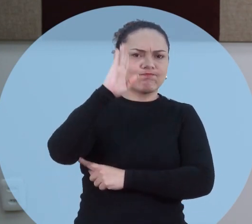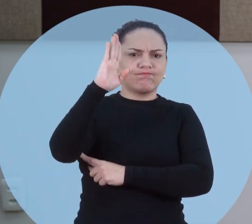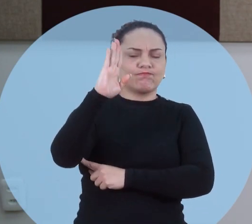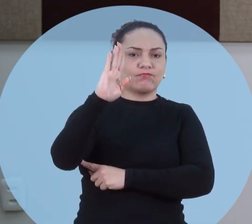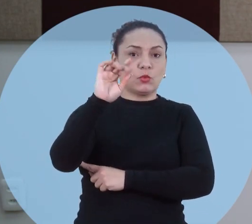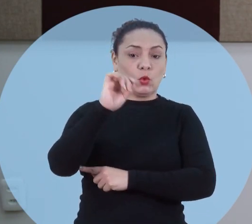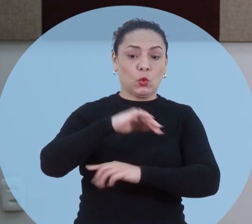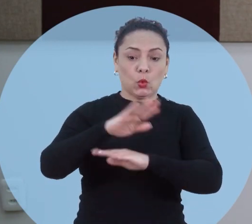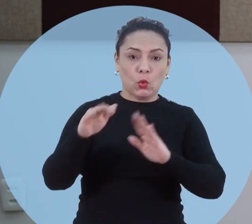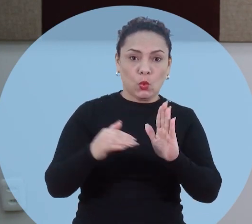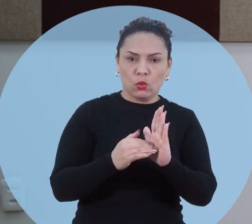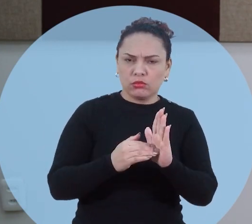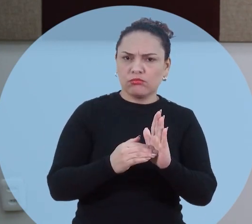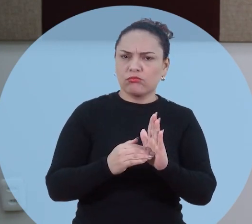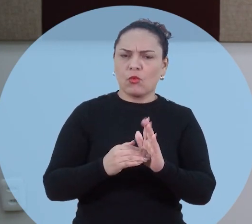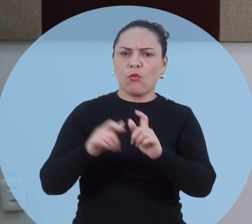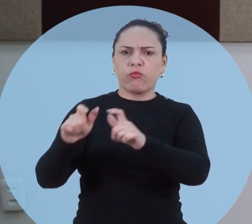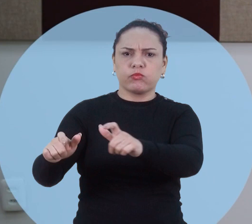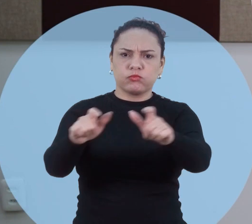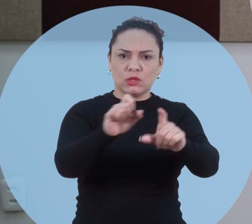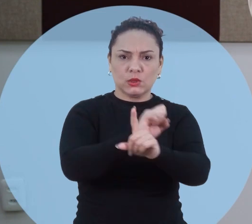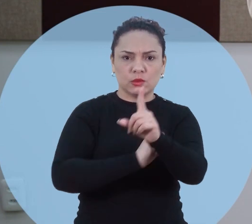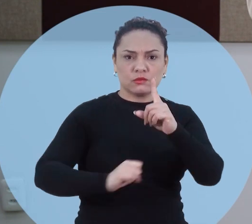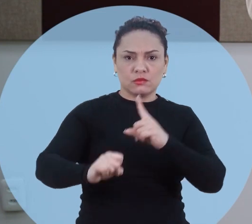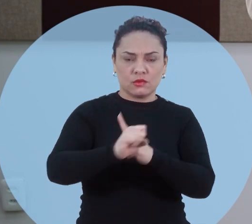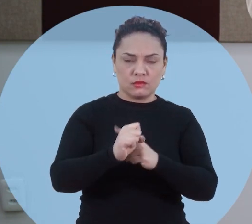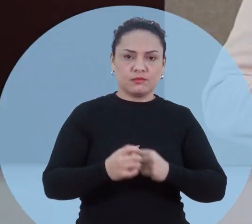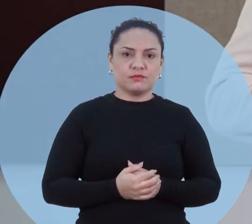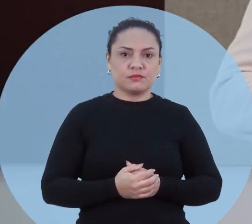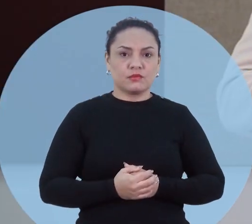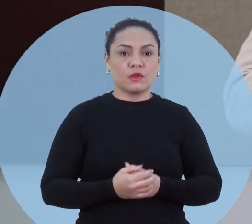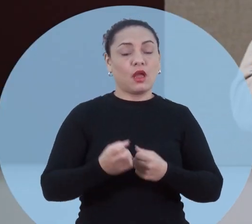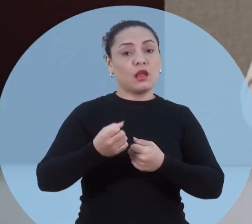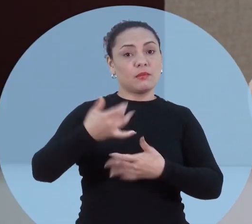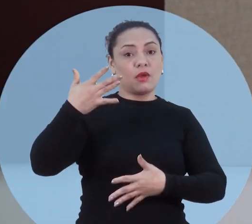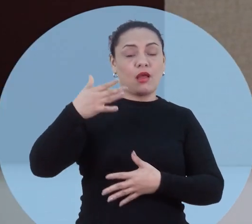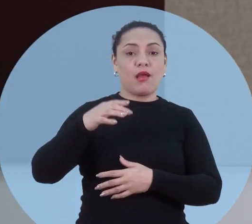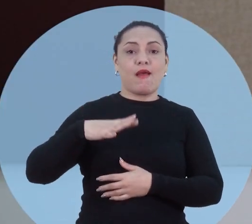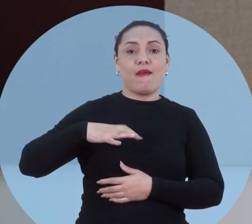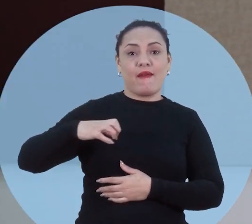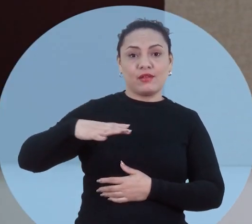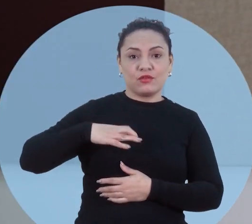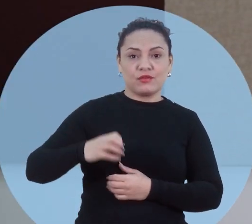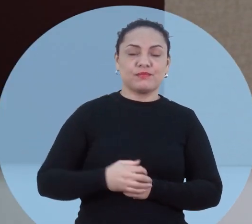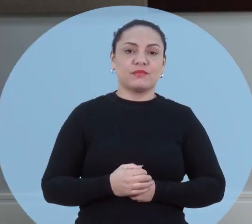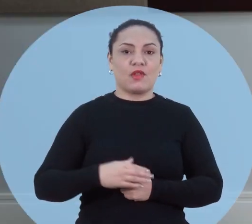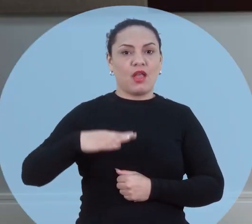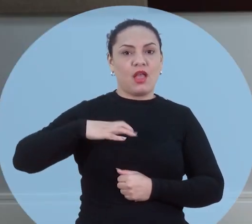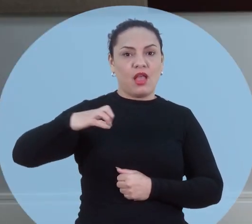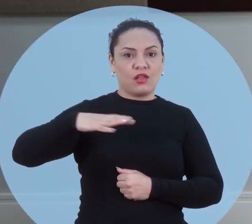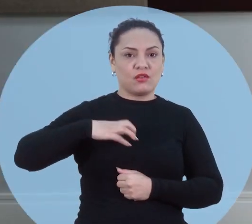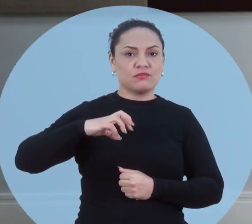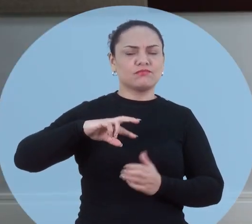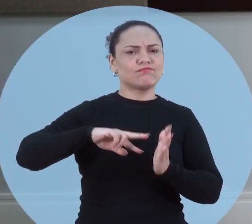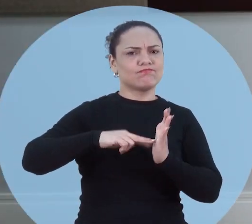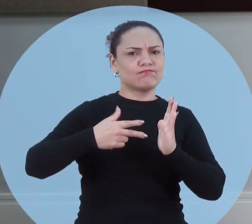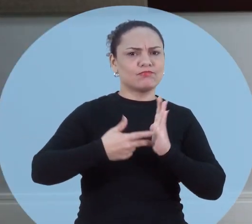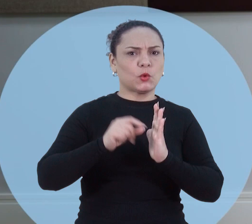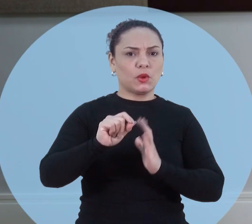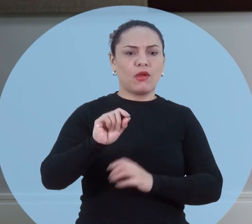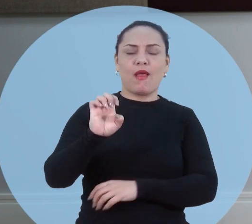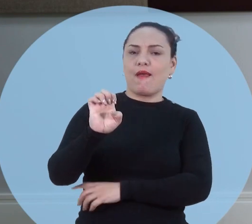fundamental mesmo para toda e qualquer organização social. Vamos falar sobre ética. Ética